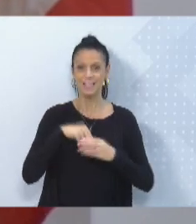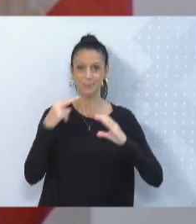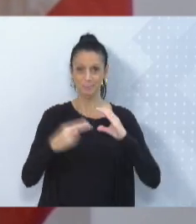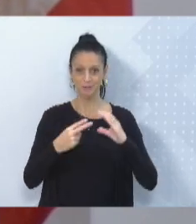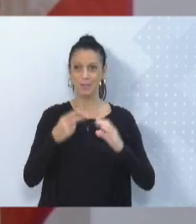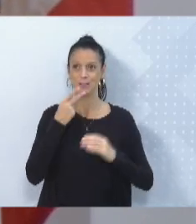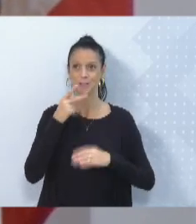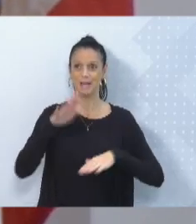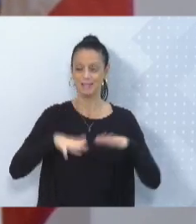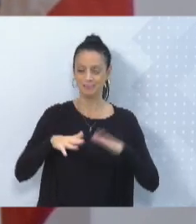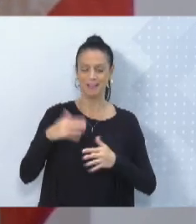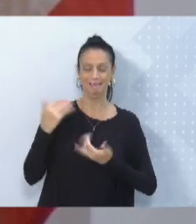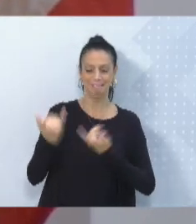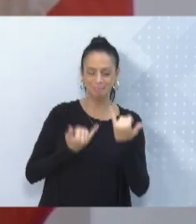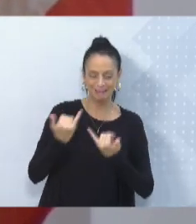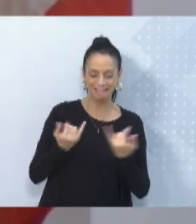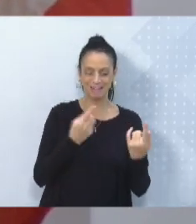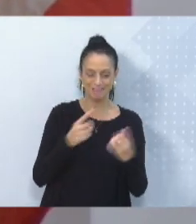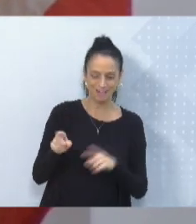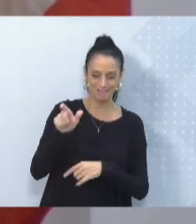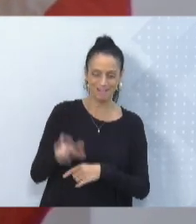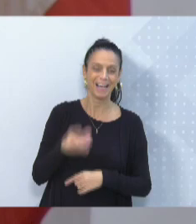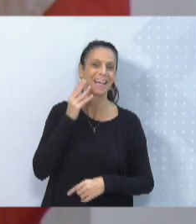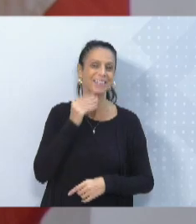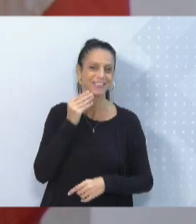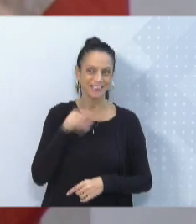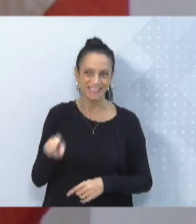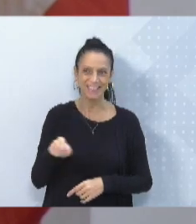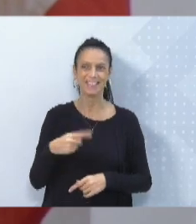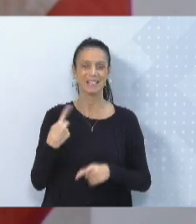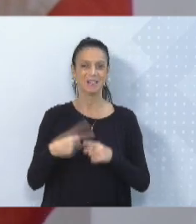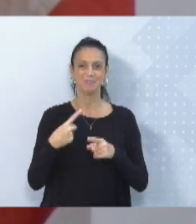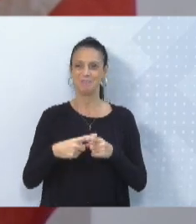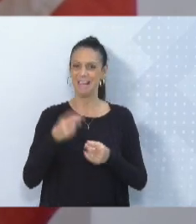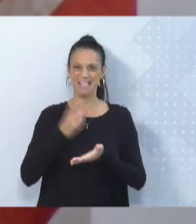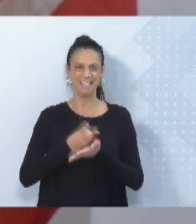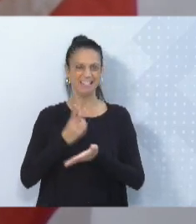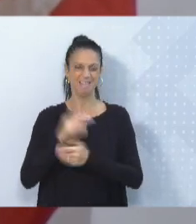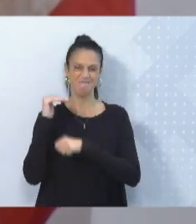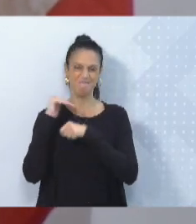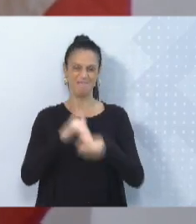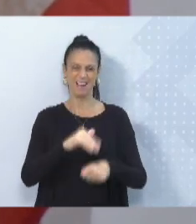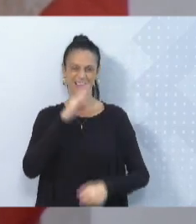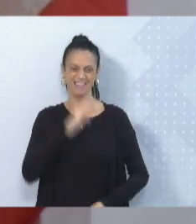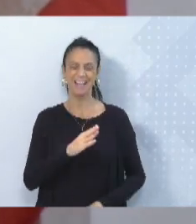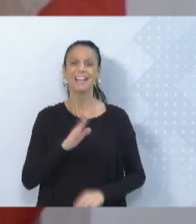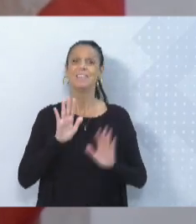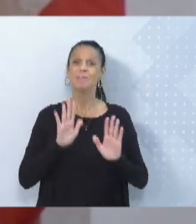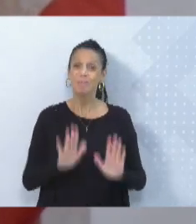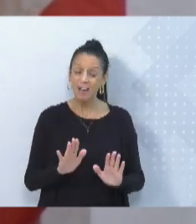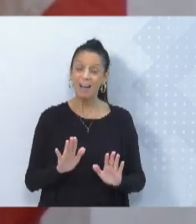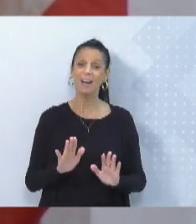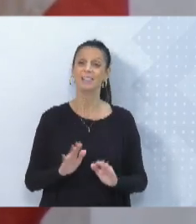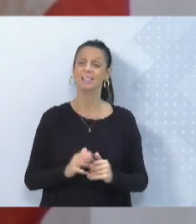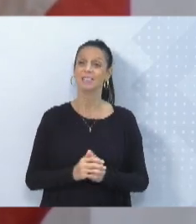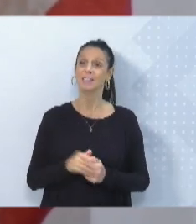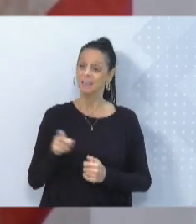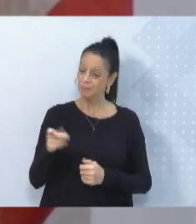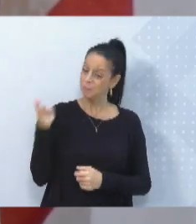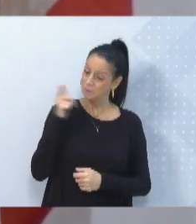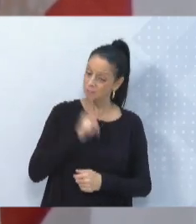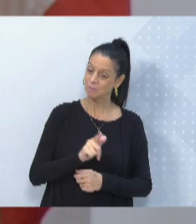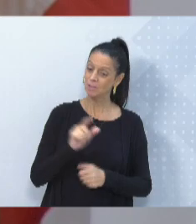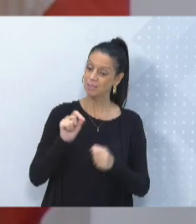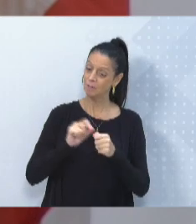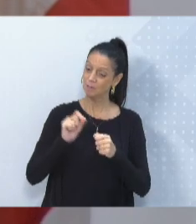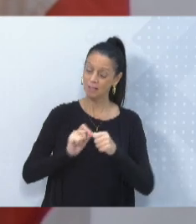é meio dedo destroncado, né? Porque ele é curto e objetivo nas colocações, mas mesmo assim, tu conseguisse fazer